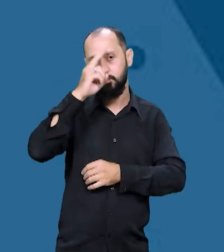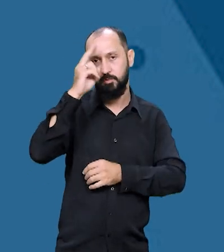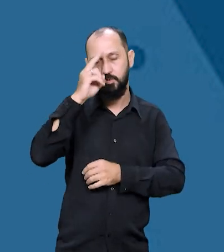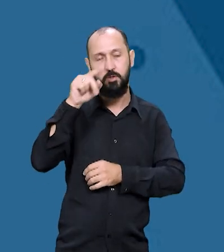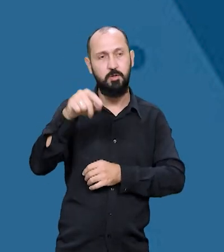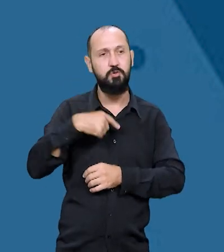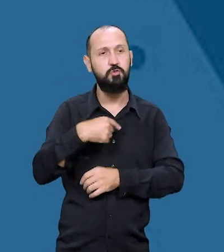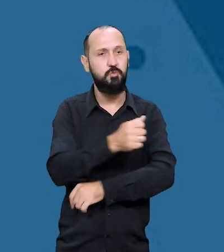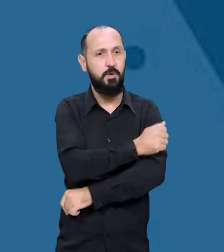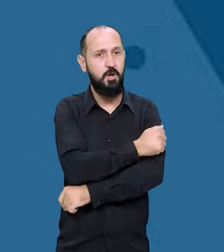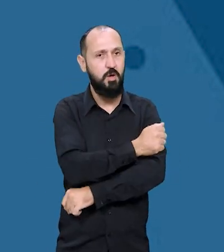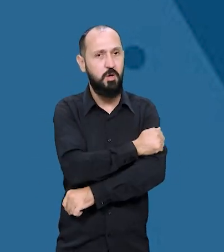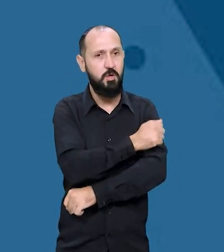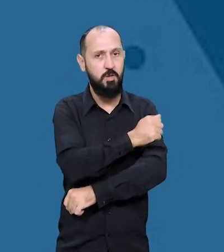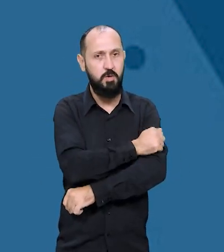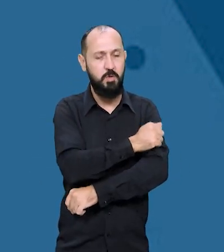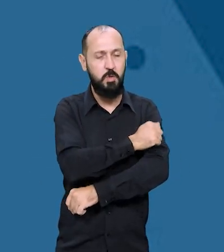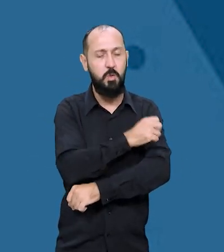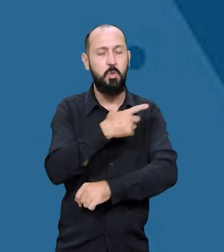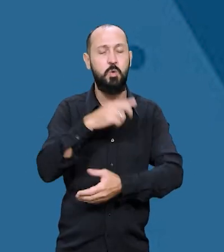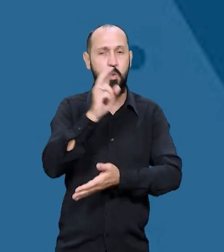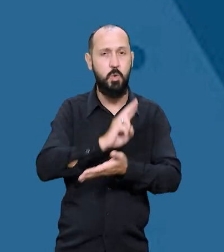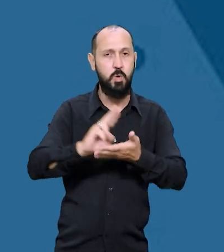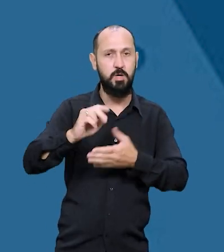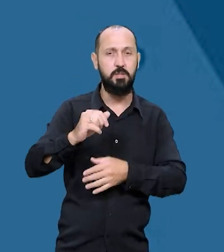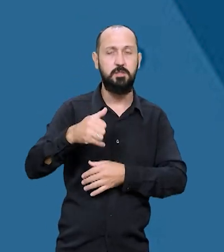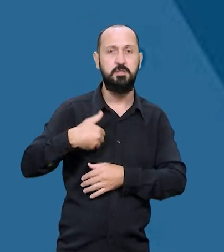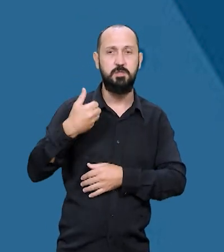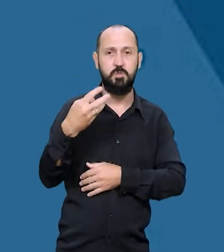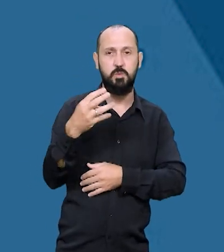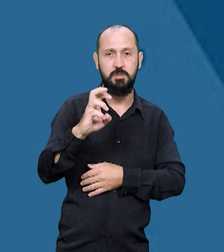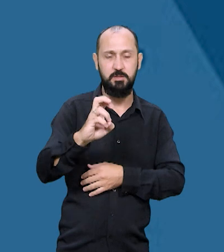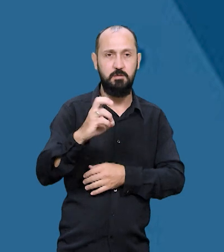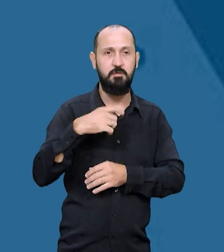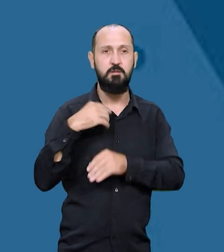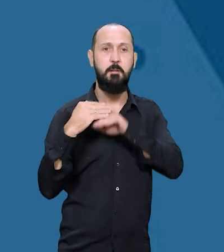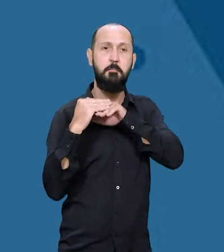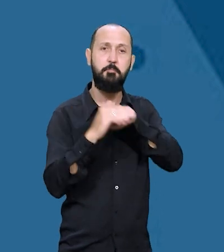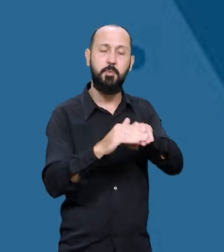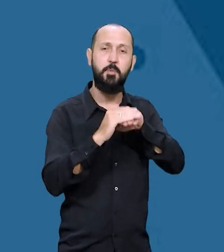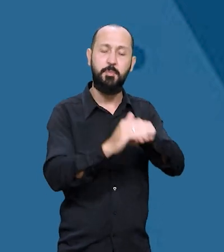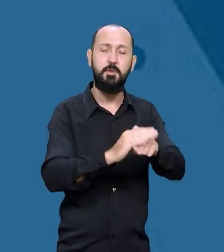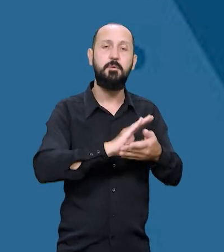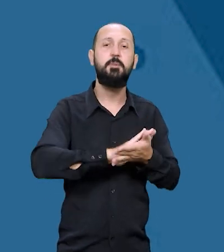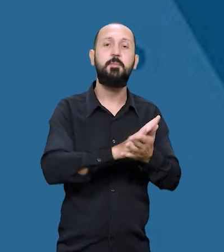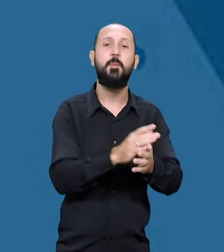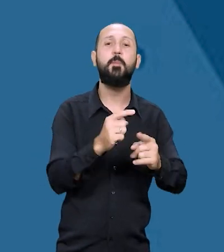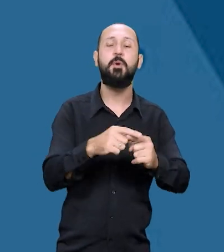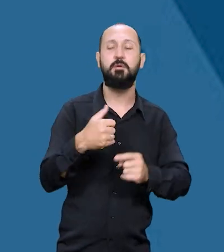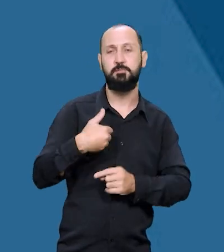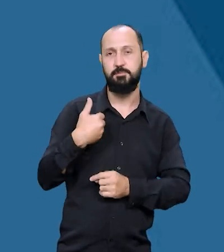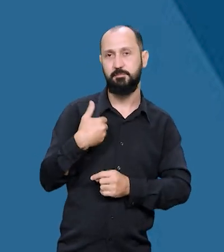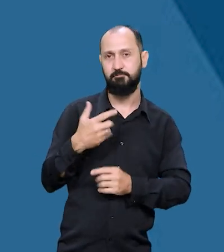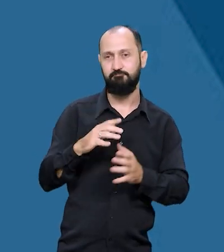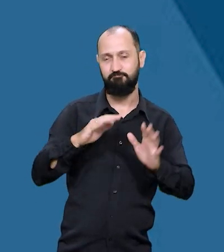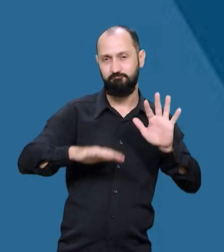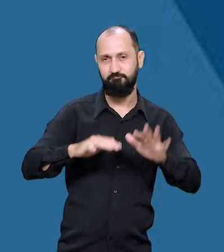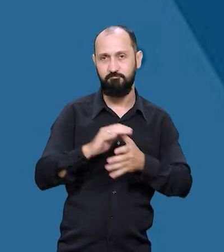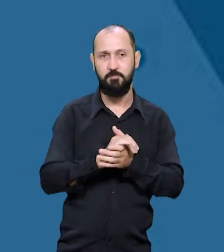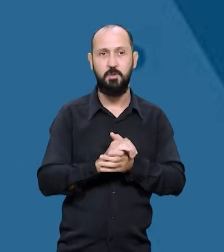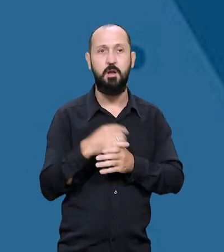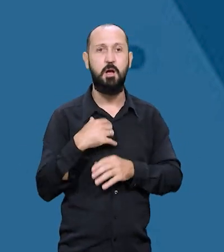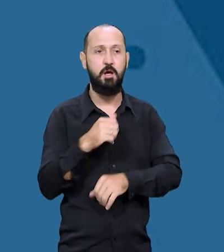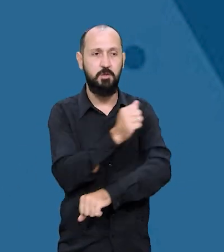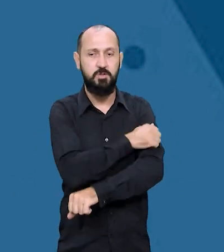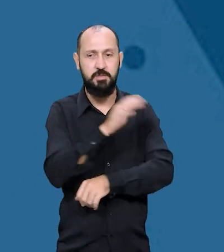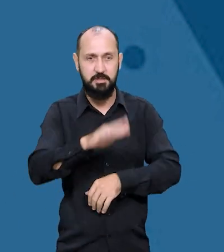história de uma estudante universitária de 45 anos que sofreu ataques preconceituosos por causa da idade. Os